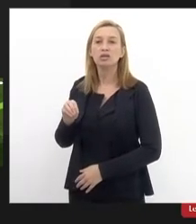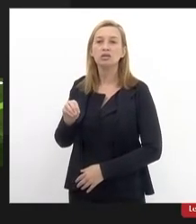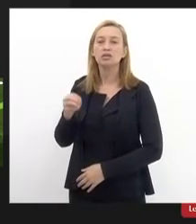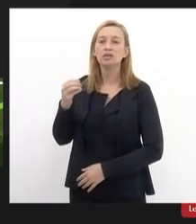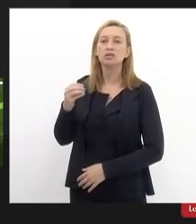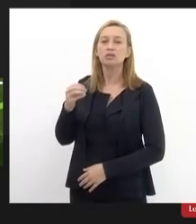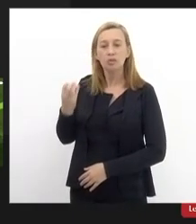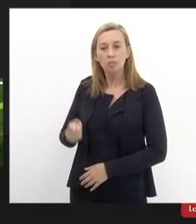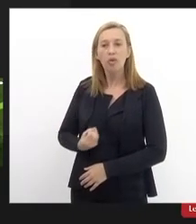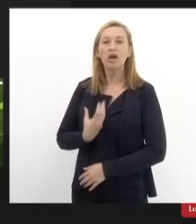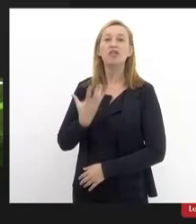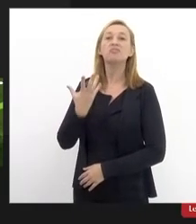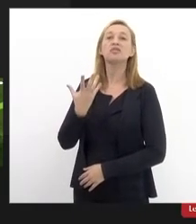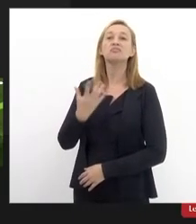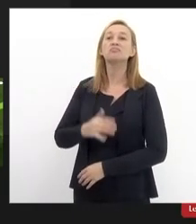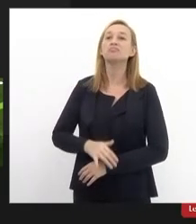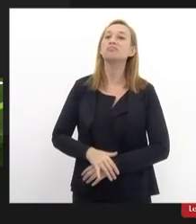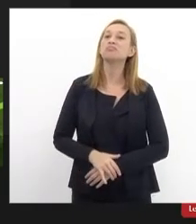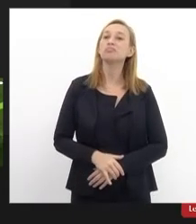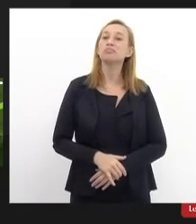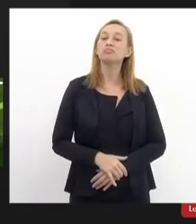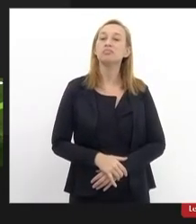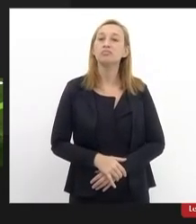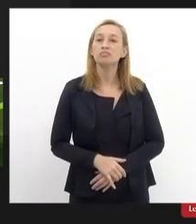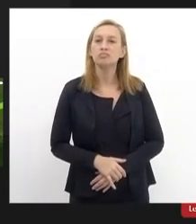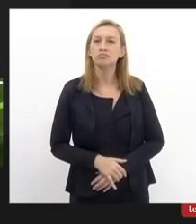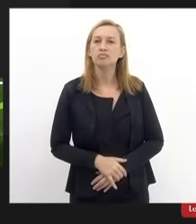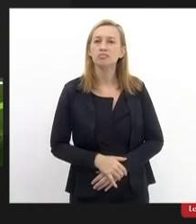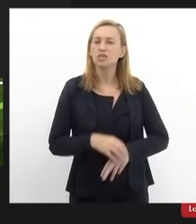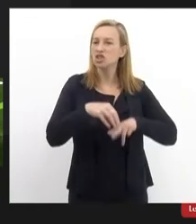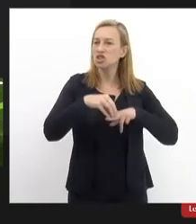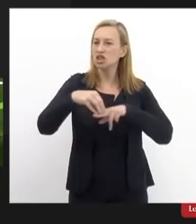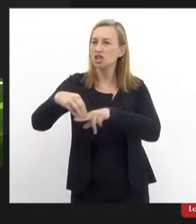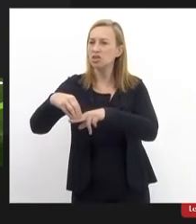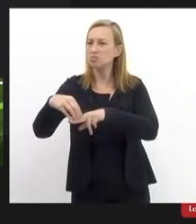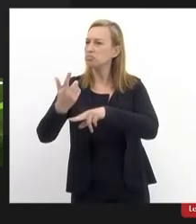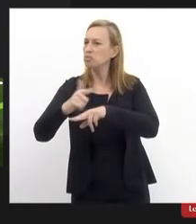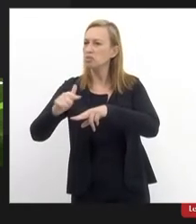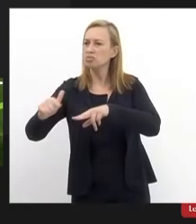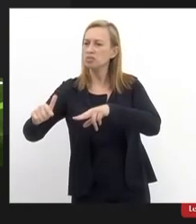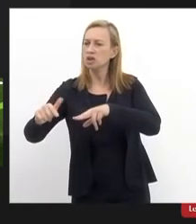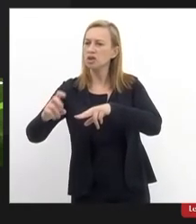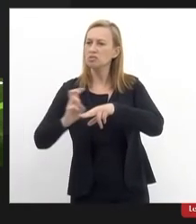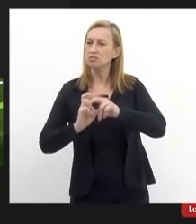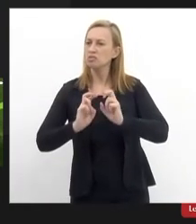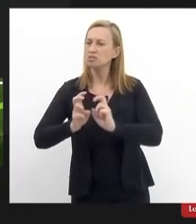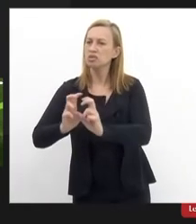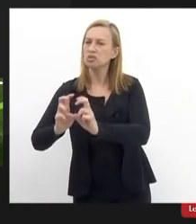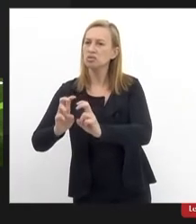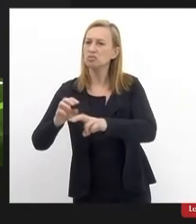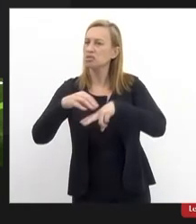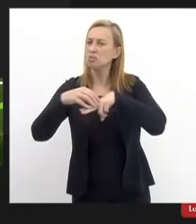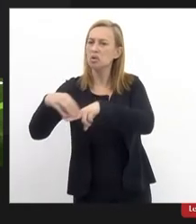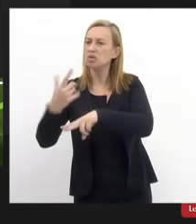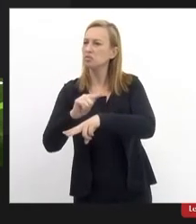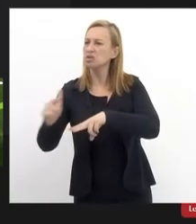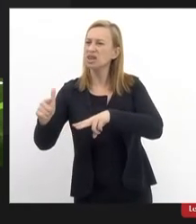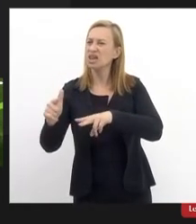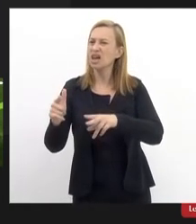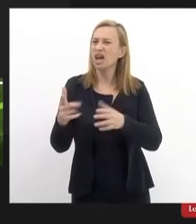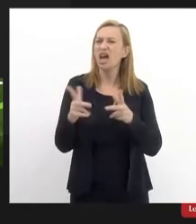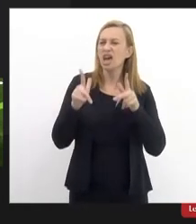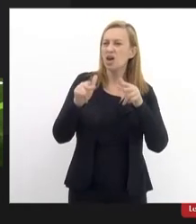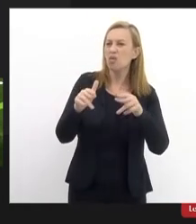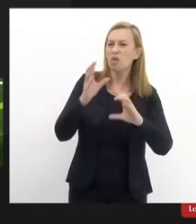Paula Matos trilho sem bonde é música sem som é paisagem